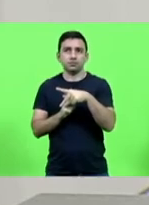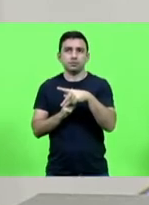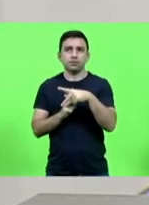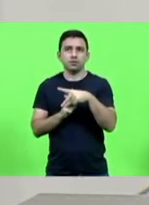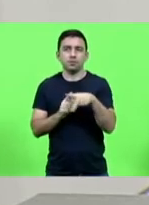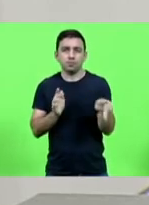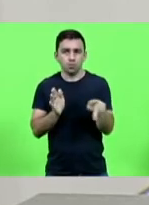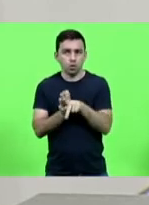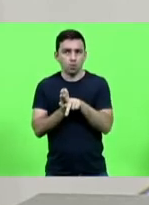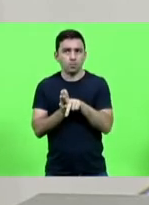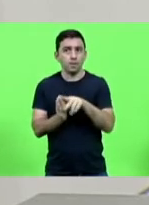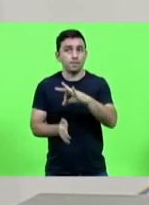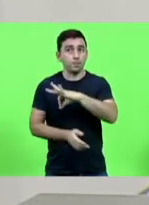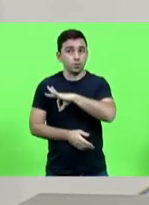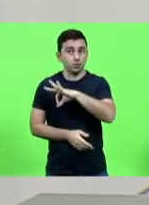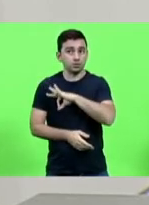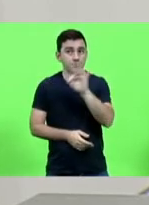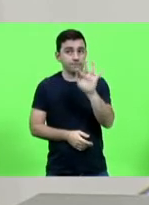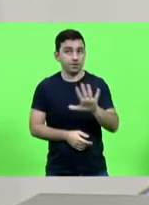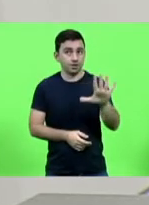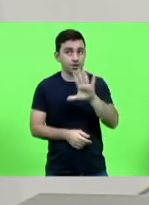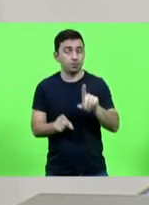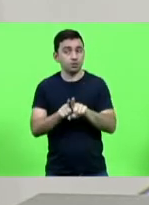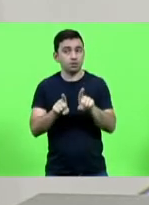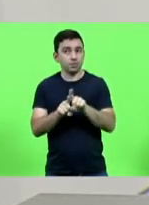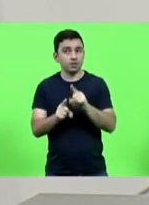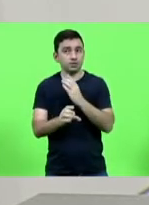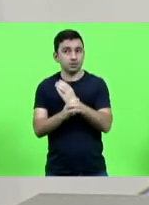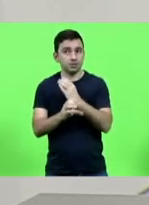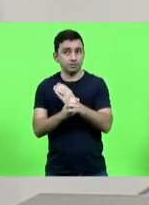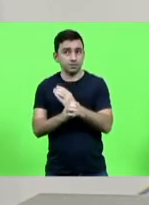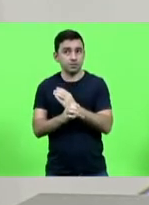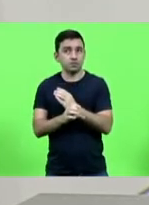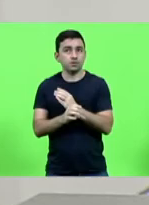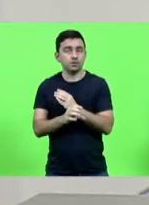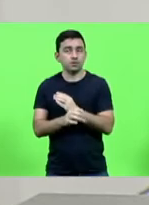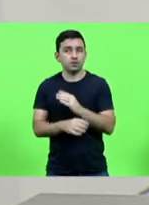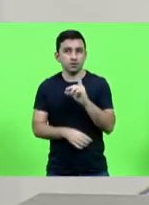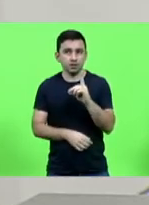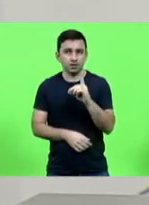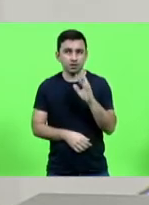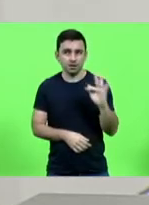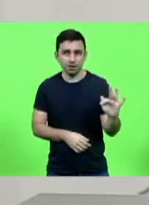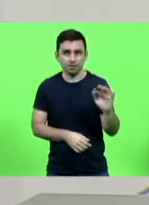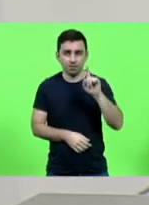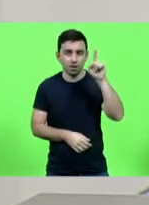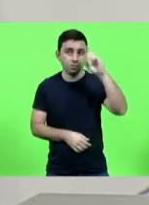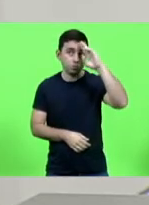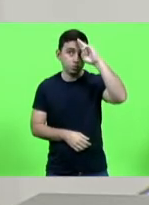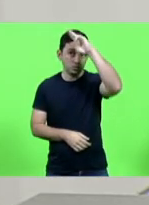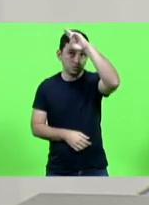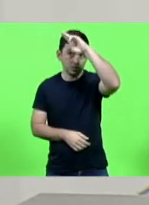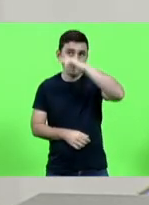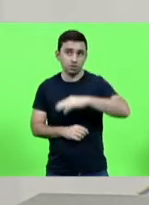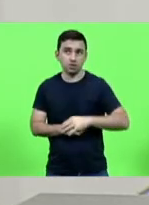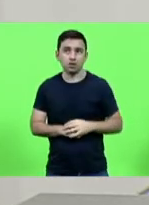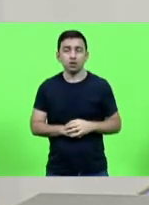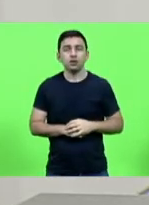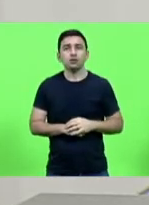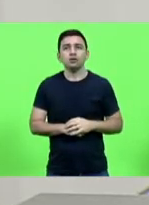a polícia federal e para a polícia civil do distrito federal presidente Bolsonaro a